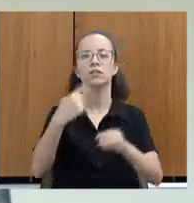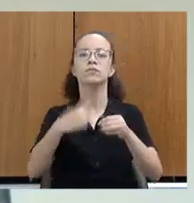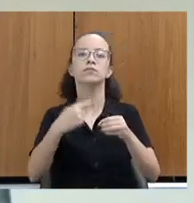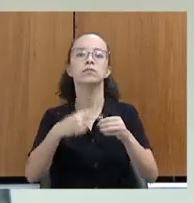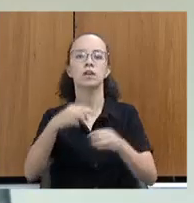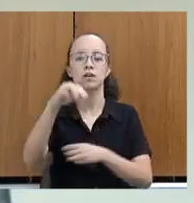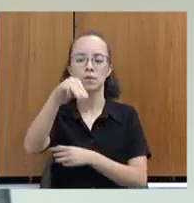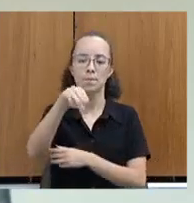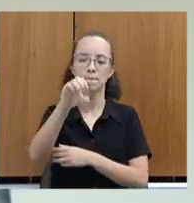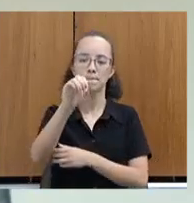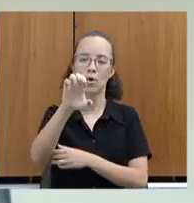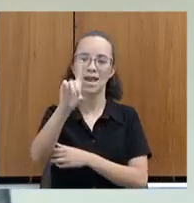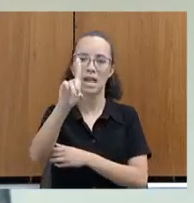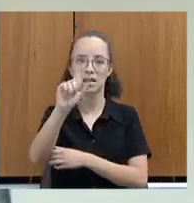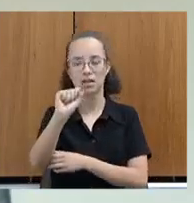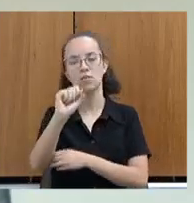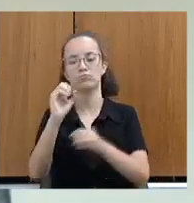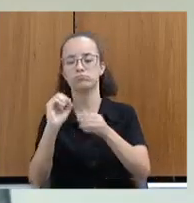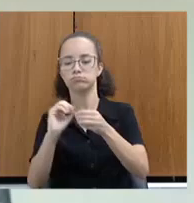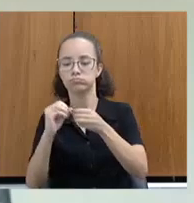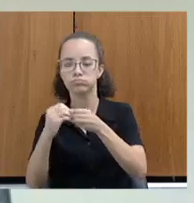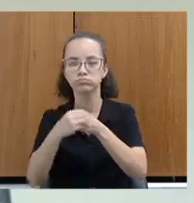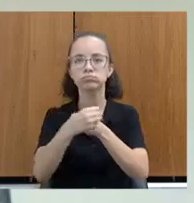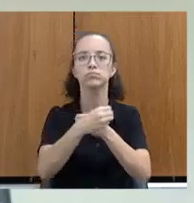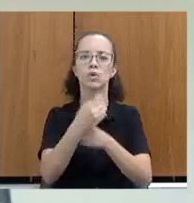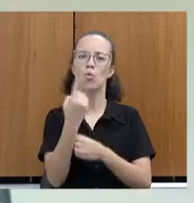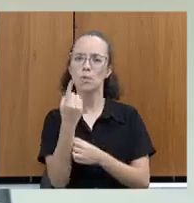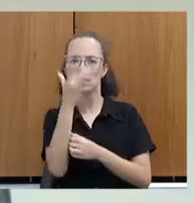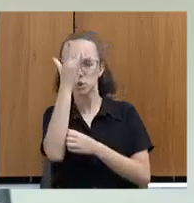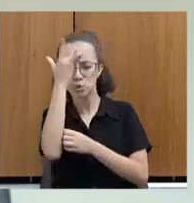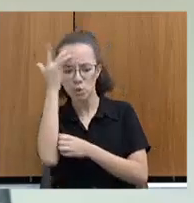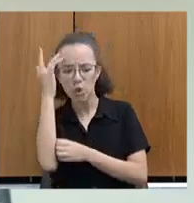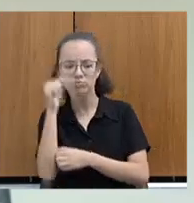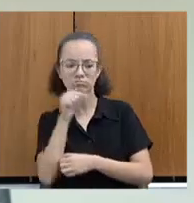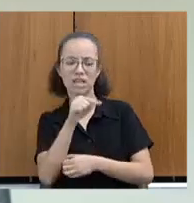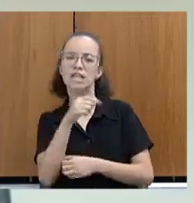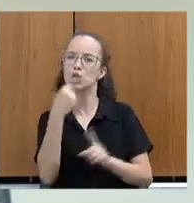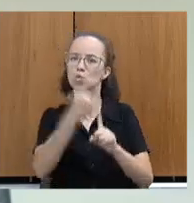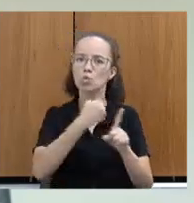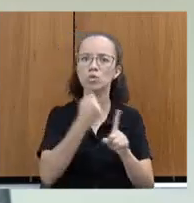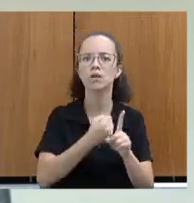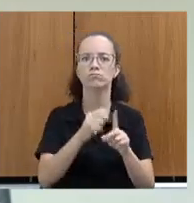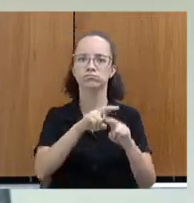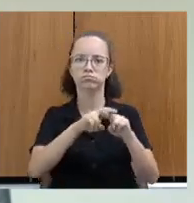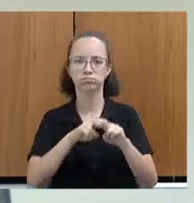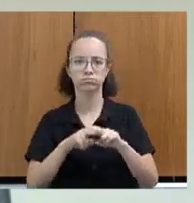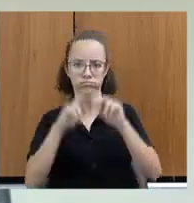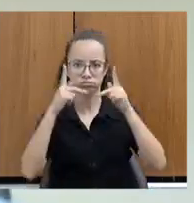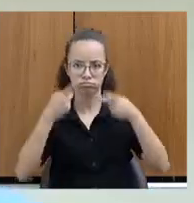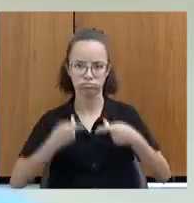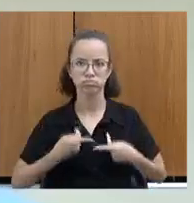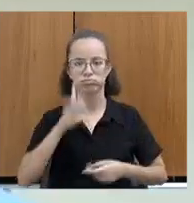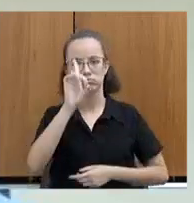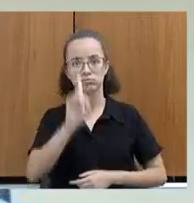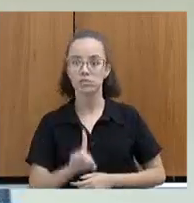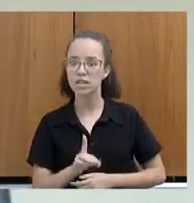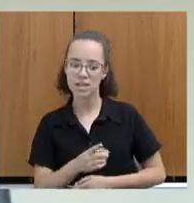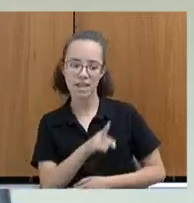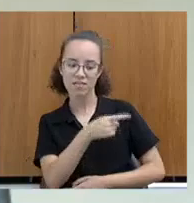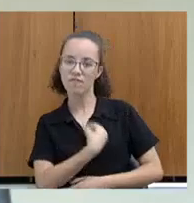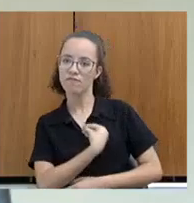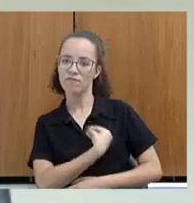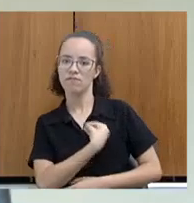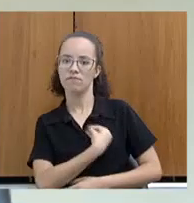Moeda, aí na região metropolitana. É uma pessoa que luta pelos direitos humanos, não pode viver sob